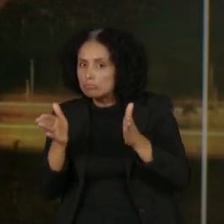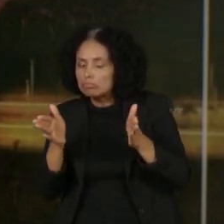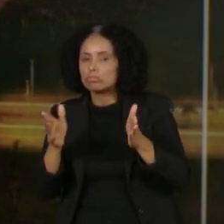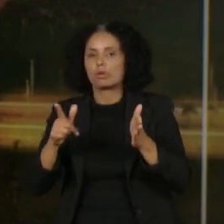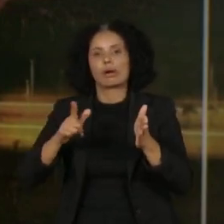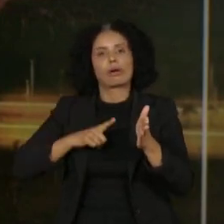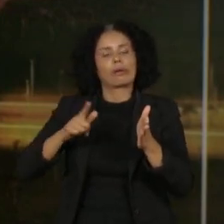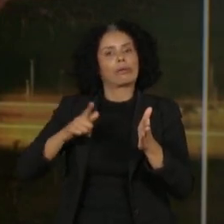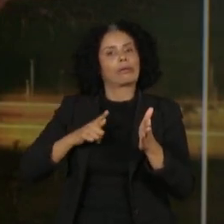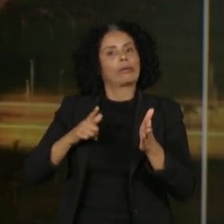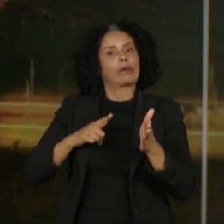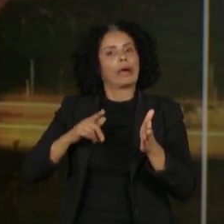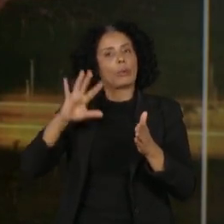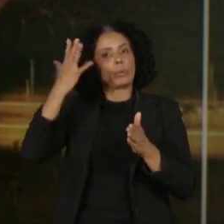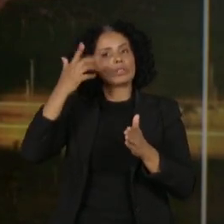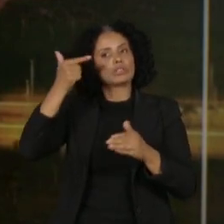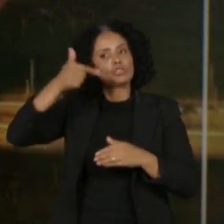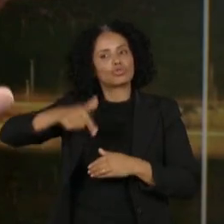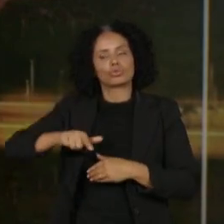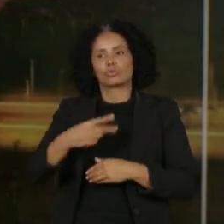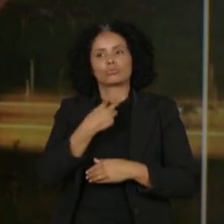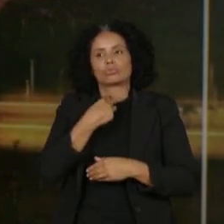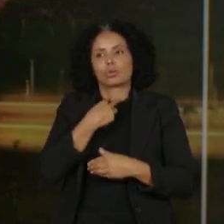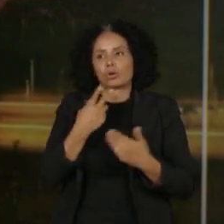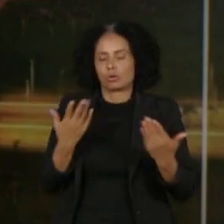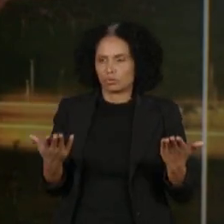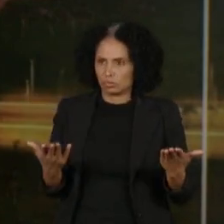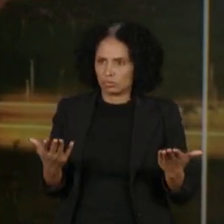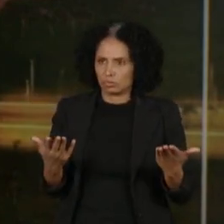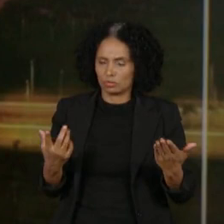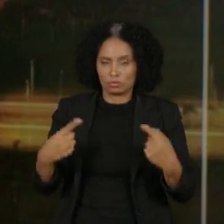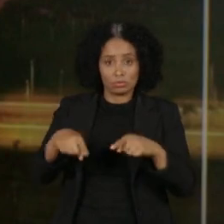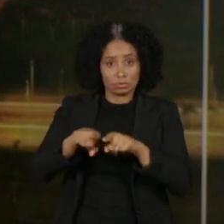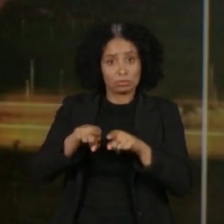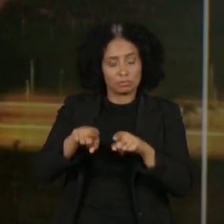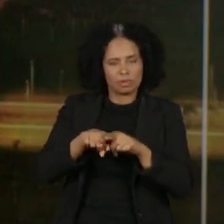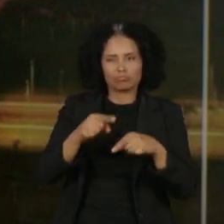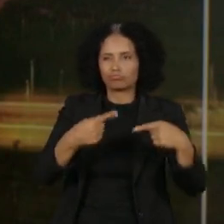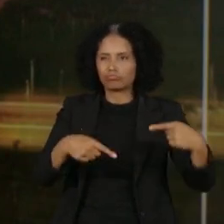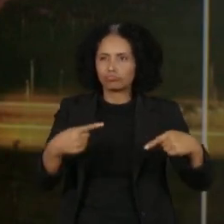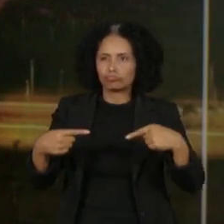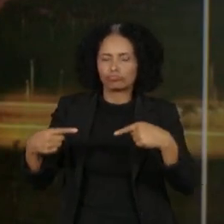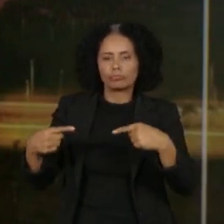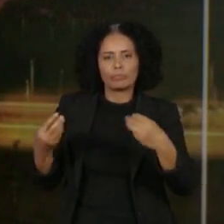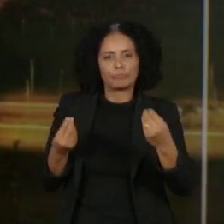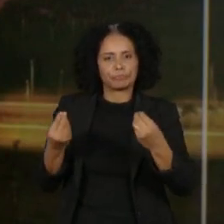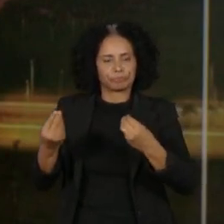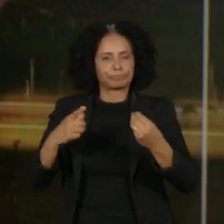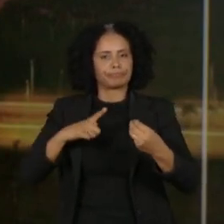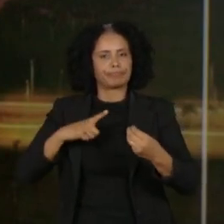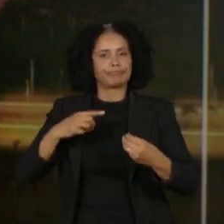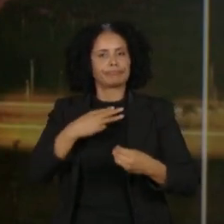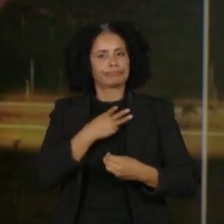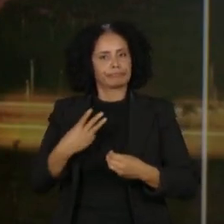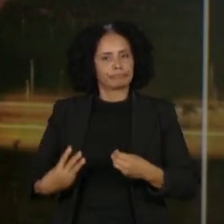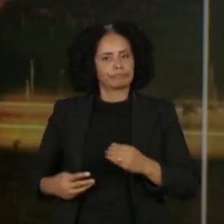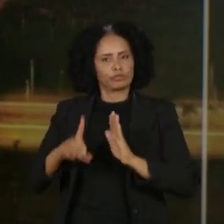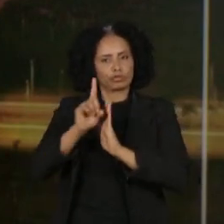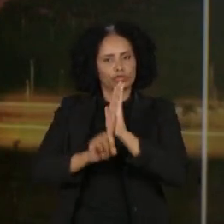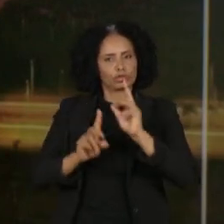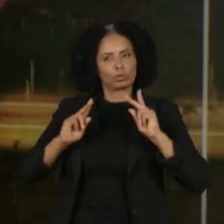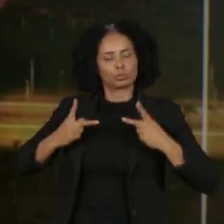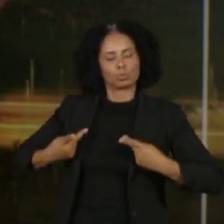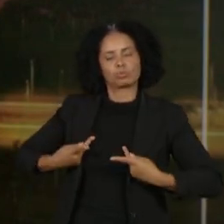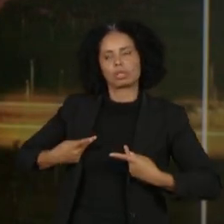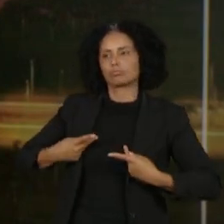aconteceram na pandemia. E, certamente, o debate da memória e verdade será conduzido pelo ministro dos Direitos Humanos, Silvio Almeida, que é